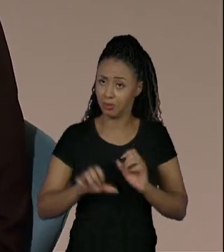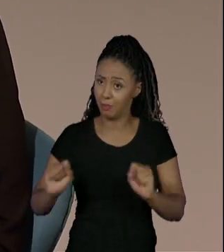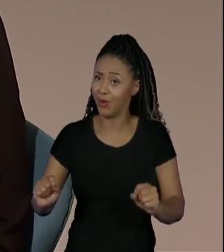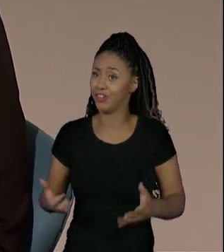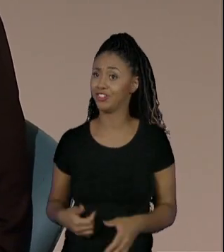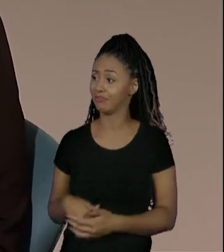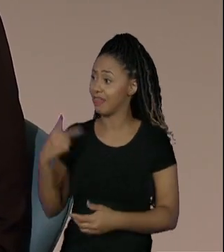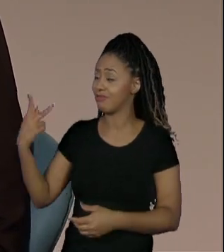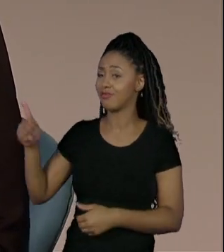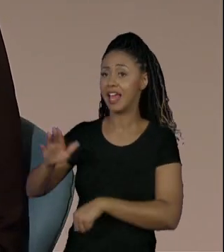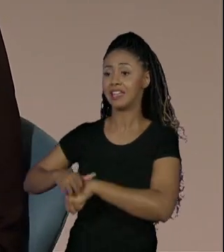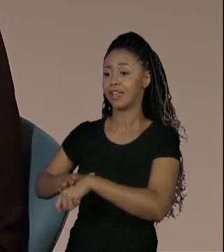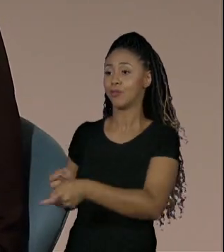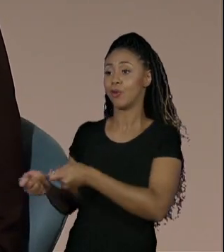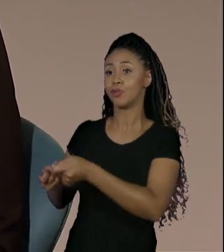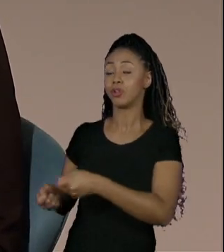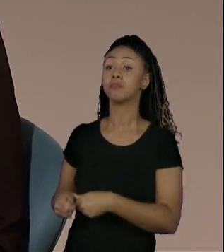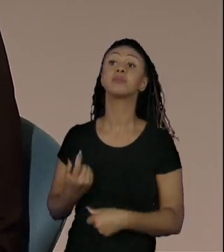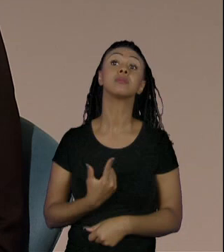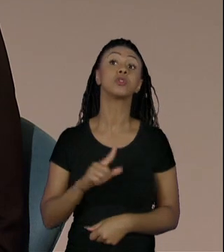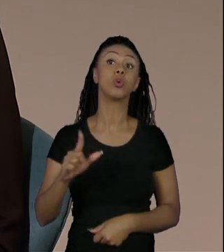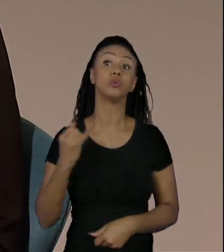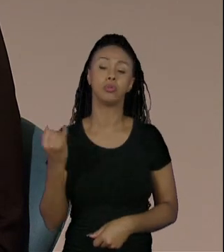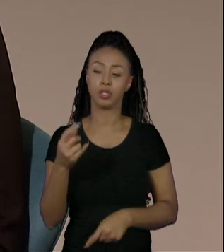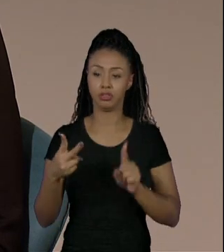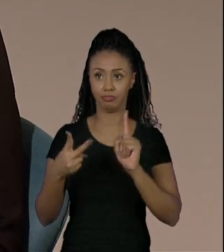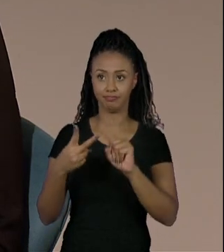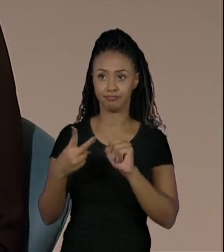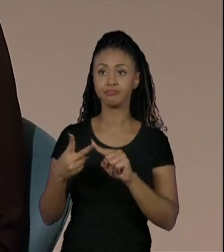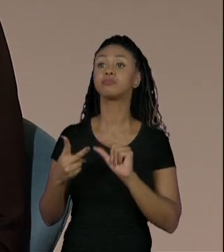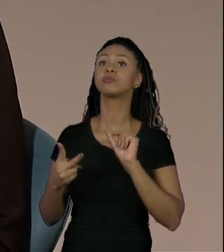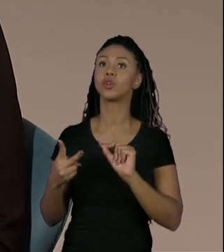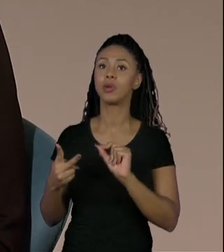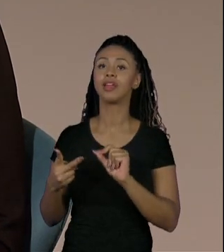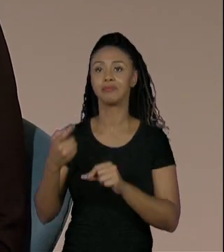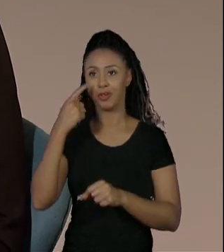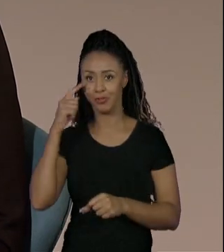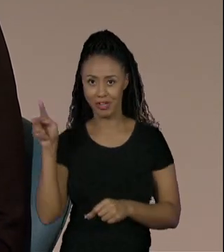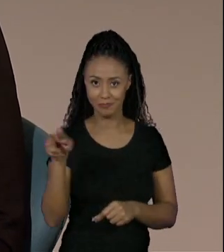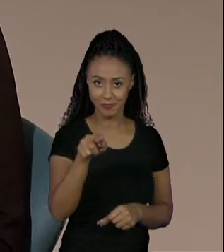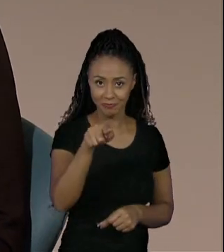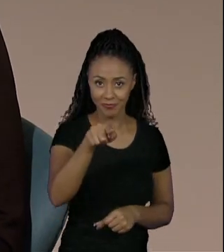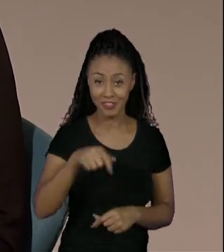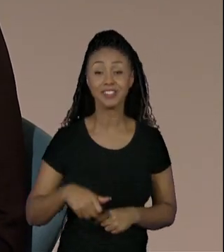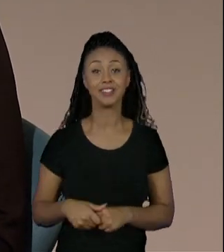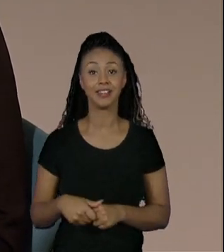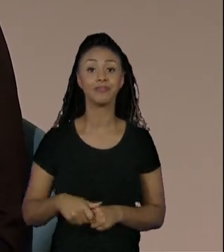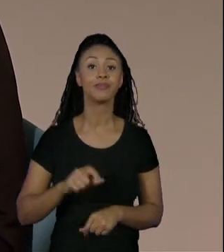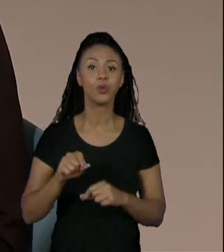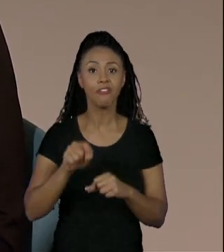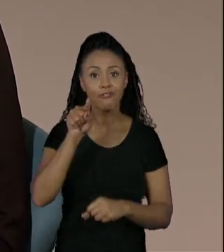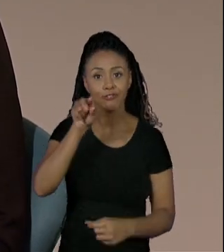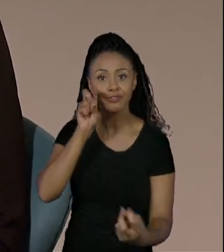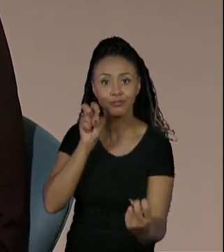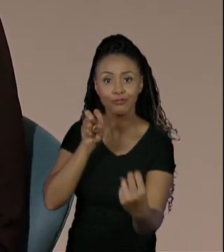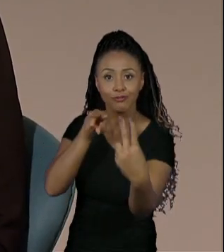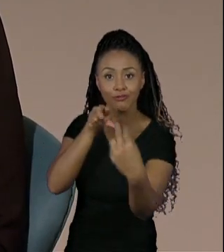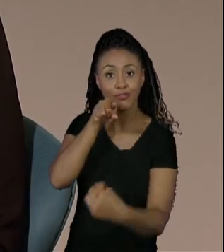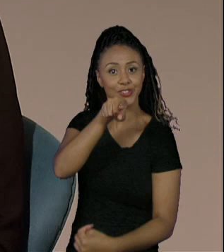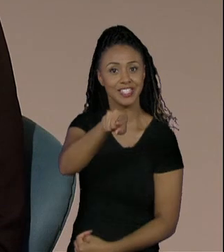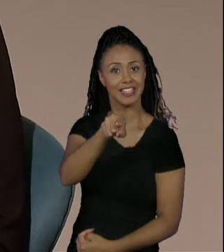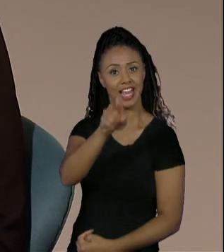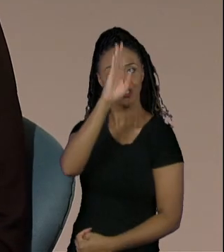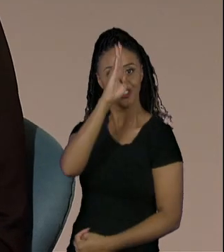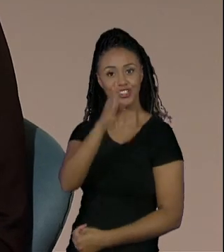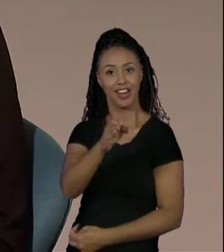que faz essa gestão. E o outro aspecto importante, que aí eu vou olhar para cá, né? Que é para olhar, eu estou querendo falar diretamente